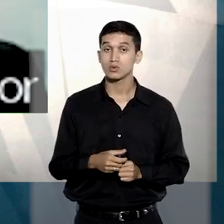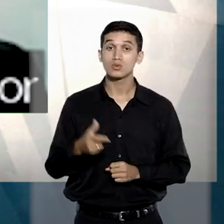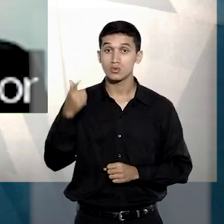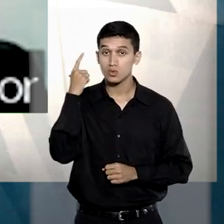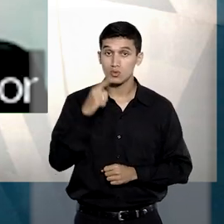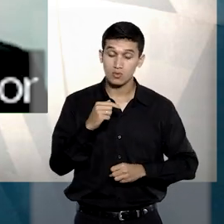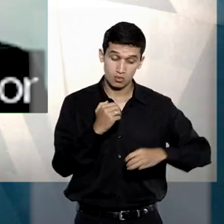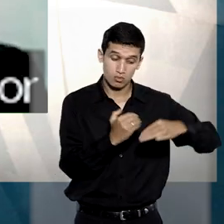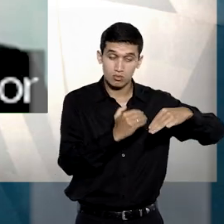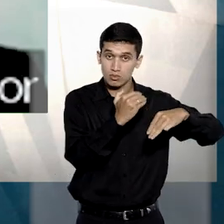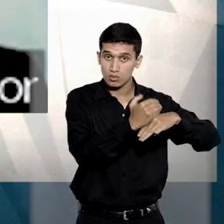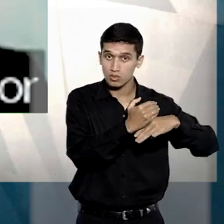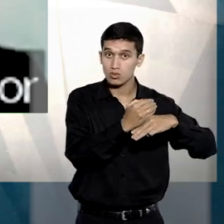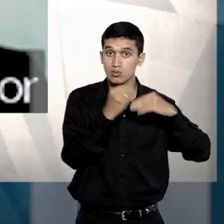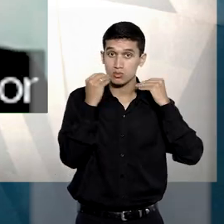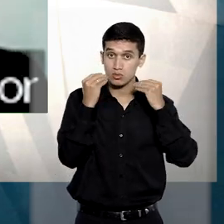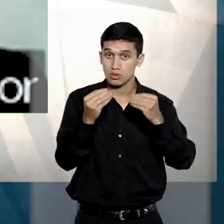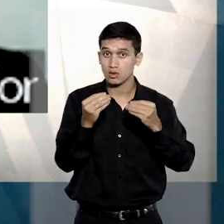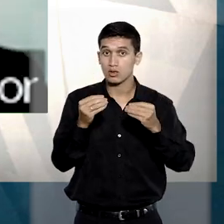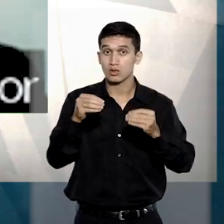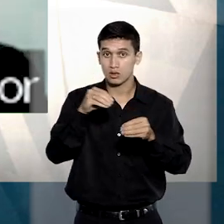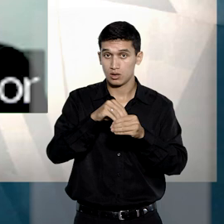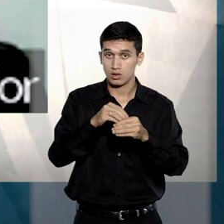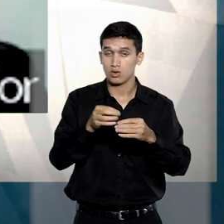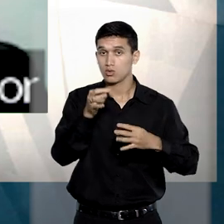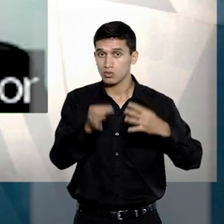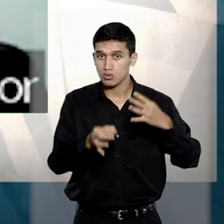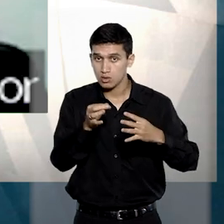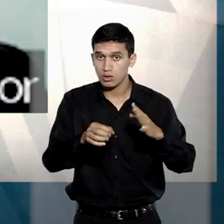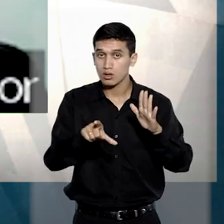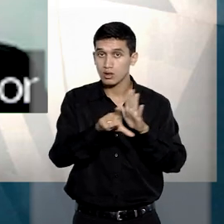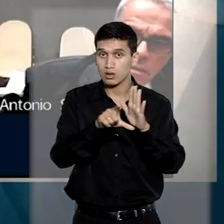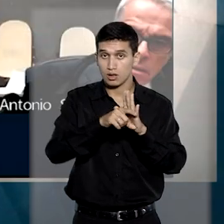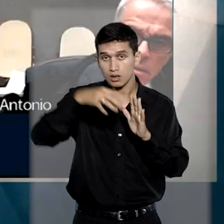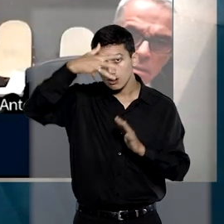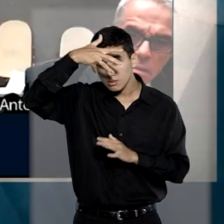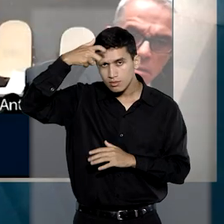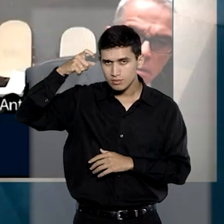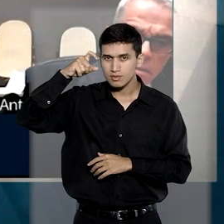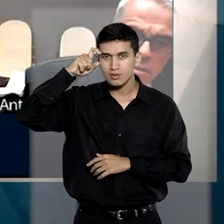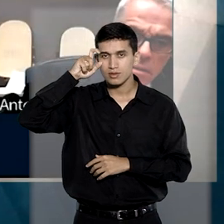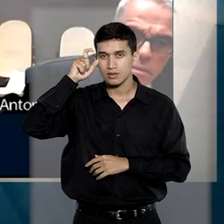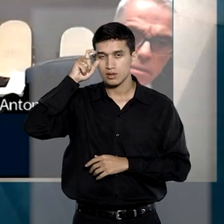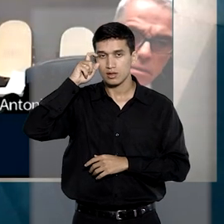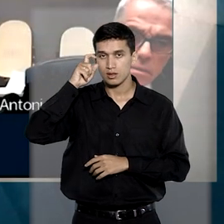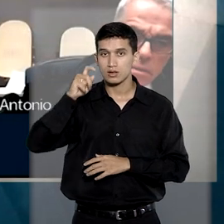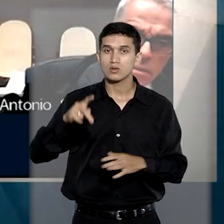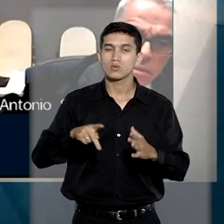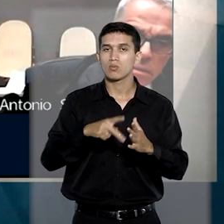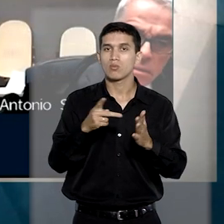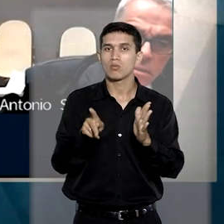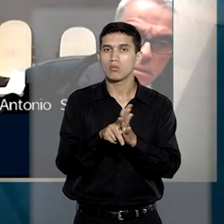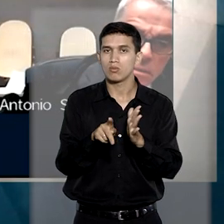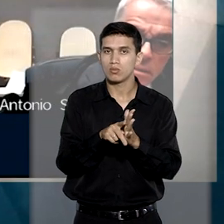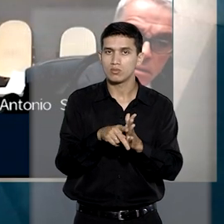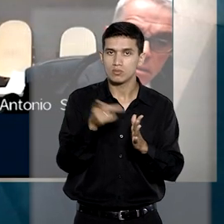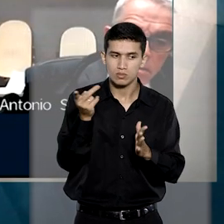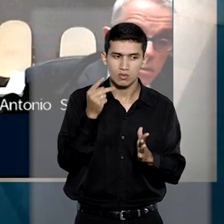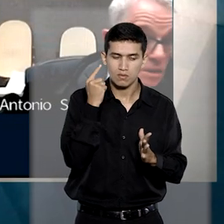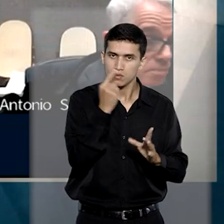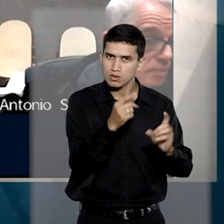lado, o ministro apontou um parecer jurídico do consórcio Lei Maria da Penha, segundo o qual a revogação de medidas